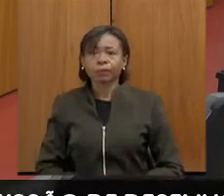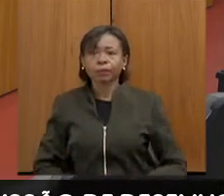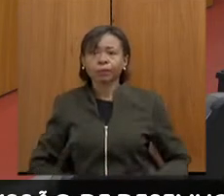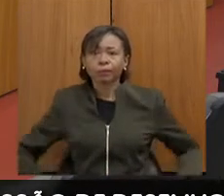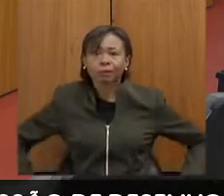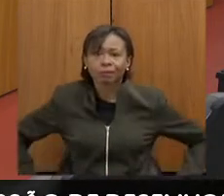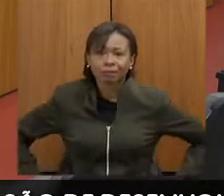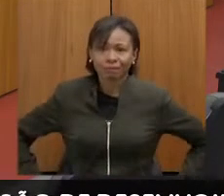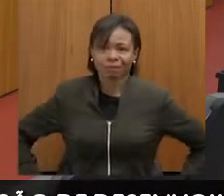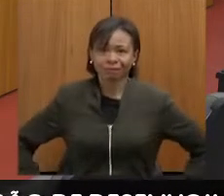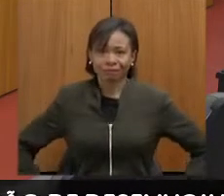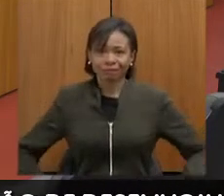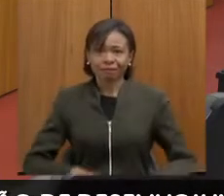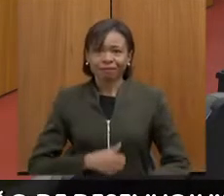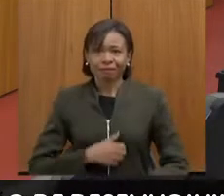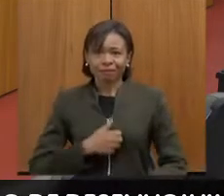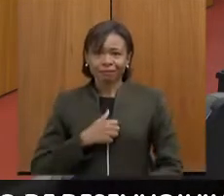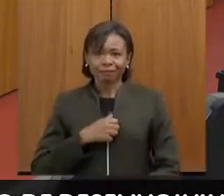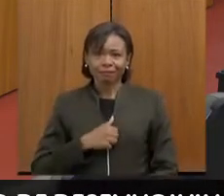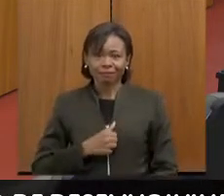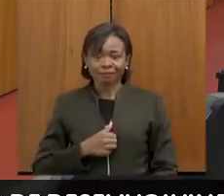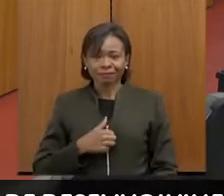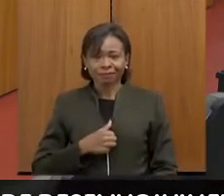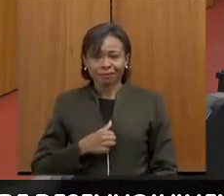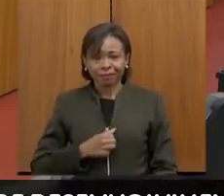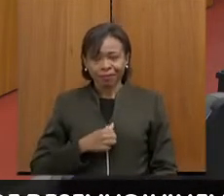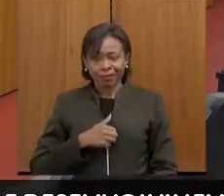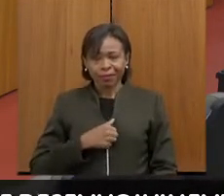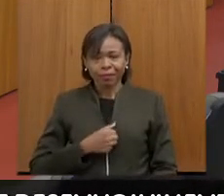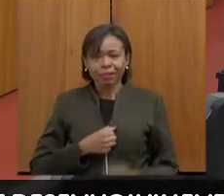Por favor, liberem o microfone do Zé Reis.